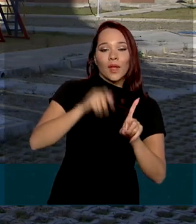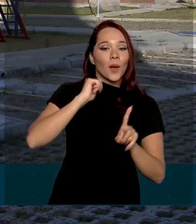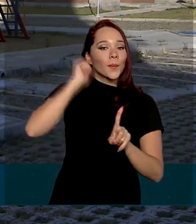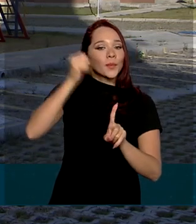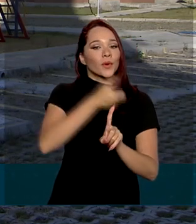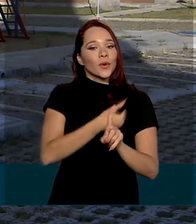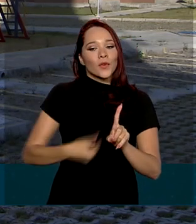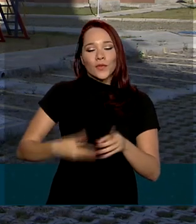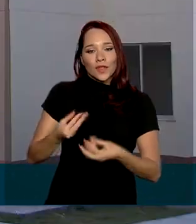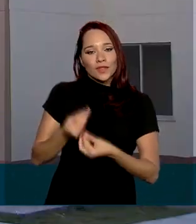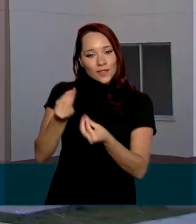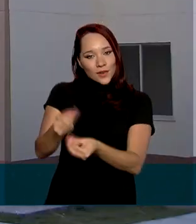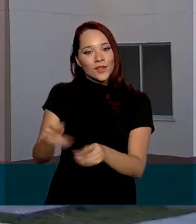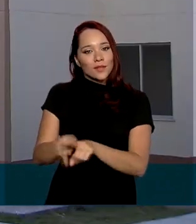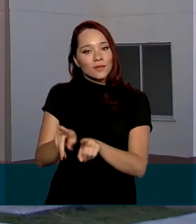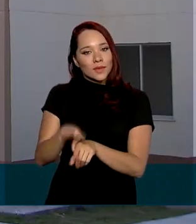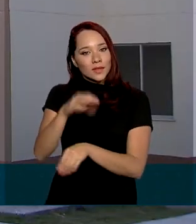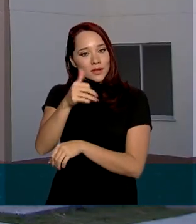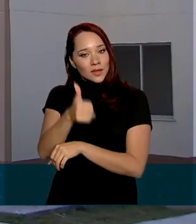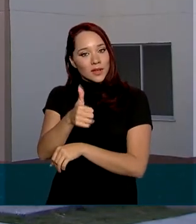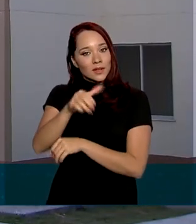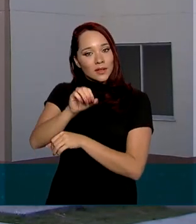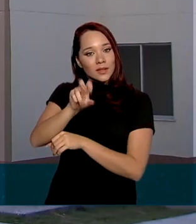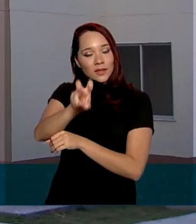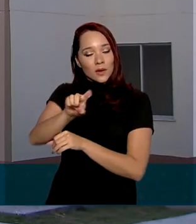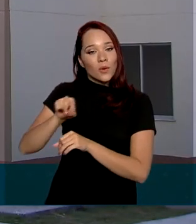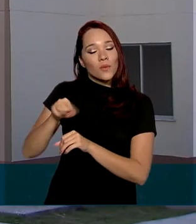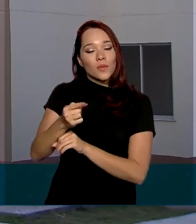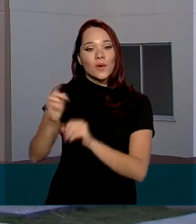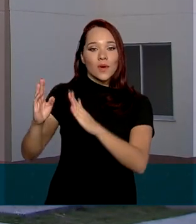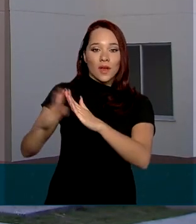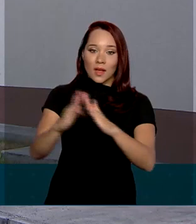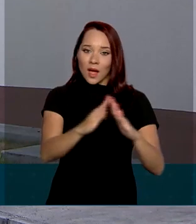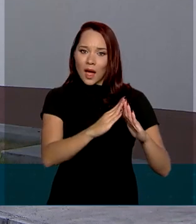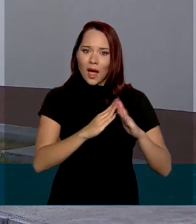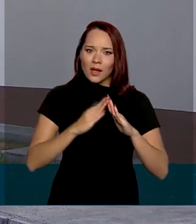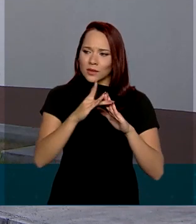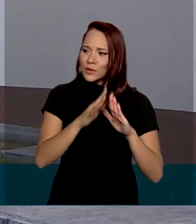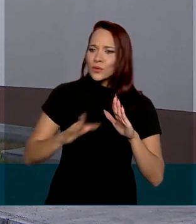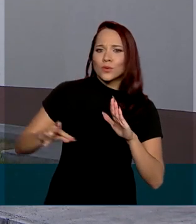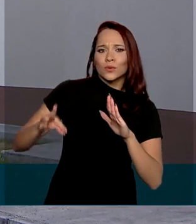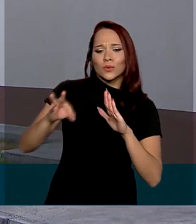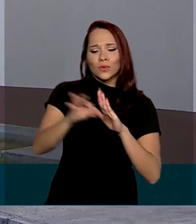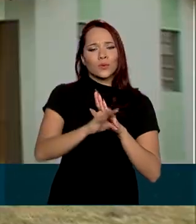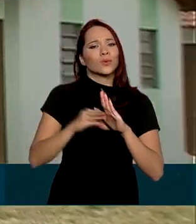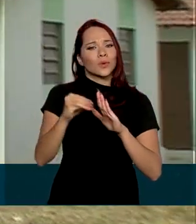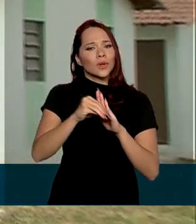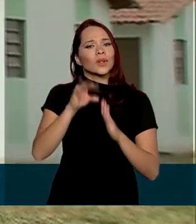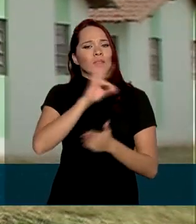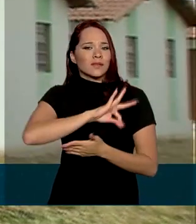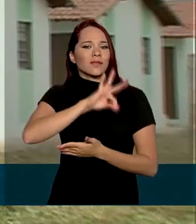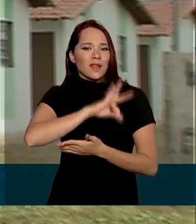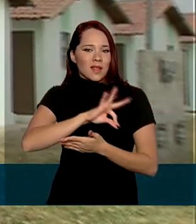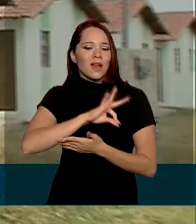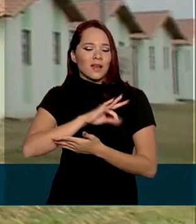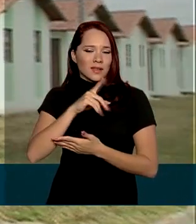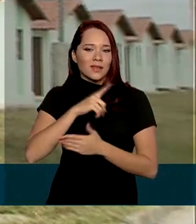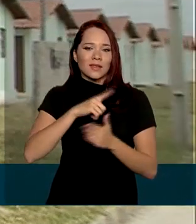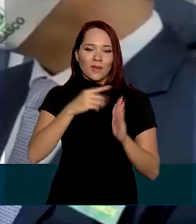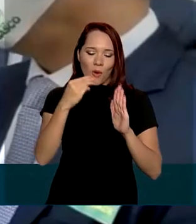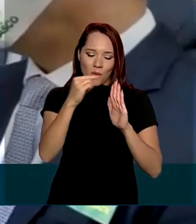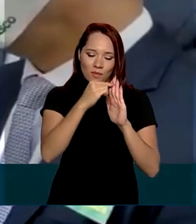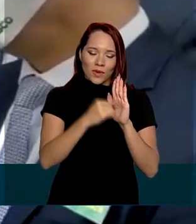governo entregou ainda 105 mil residências em todas as faixas de renda que compõem o